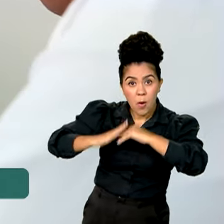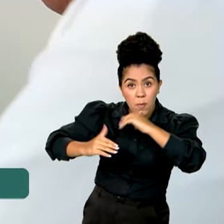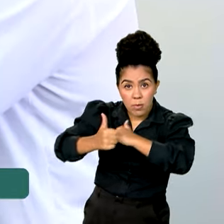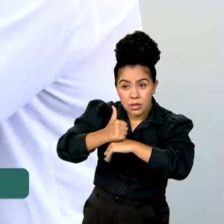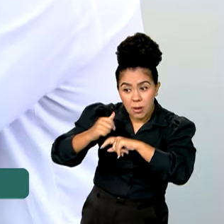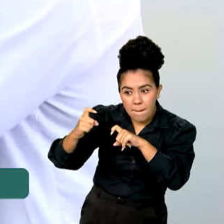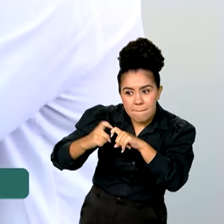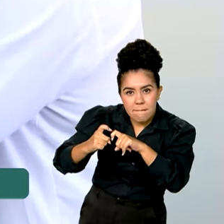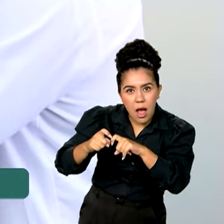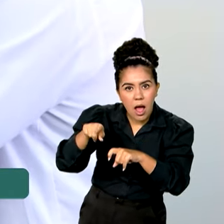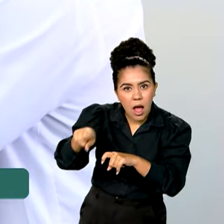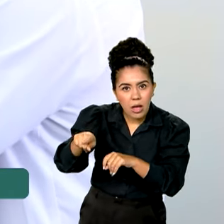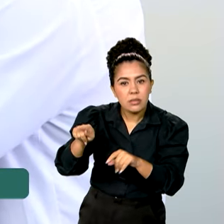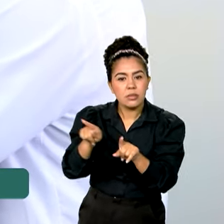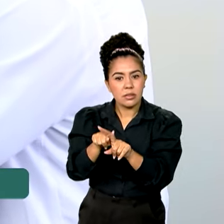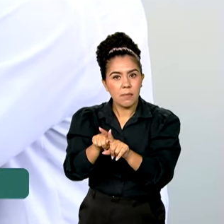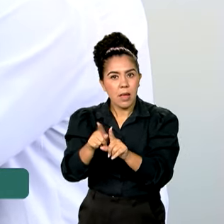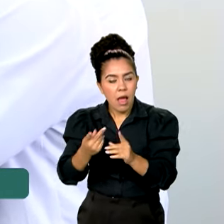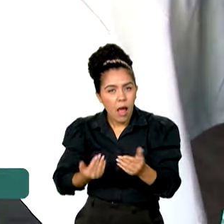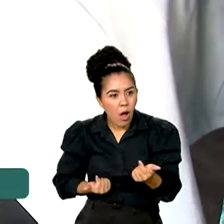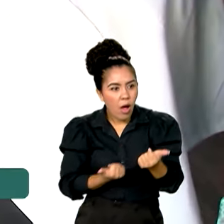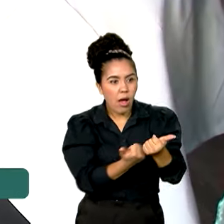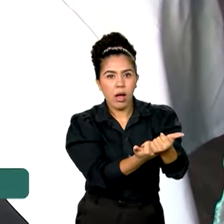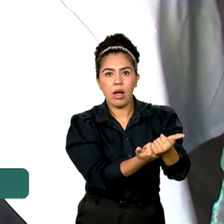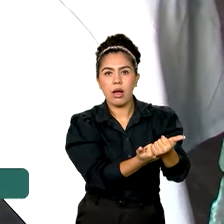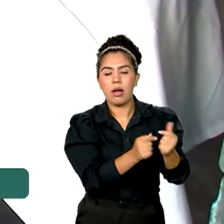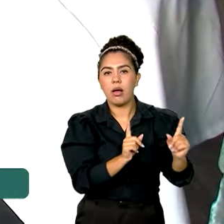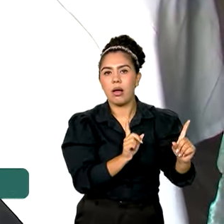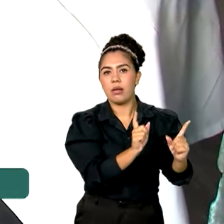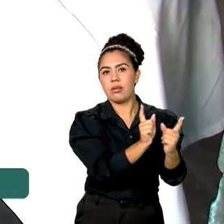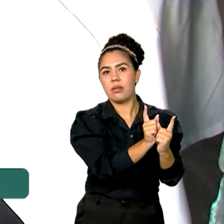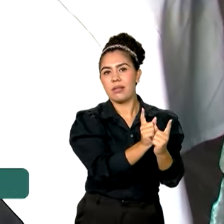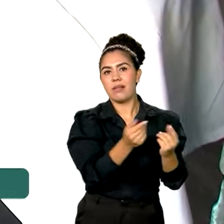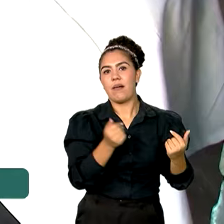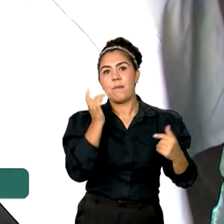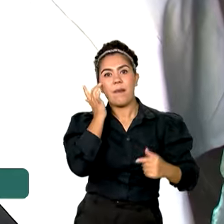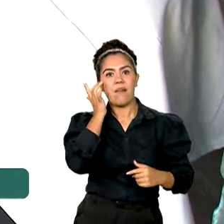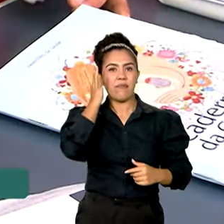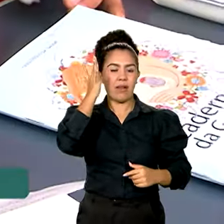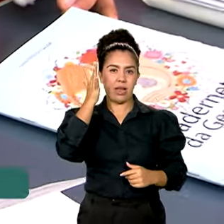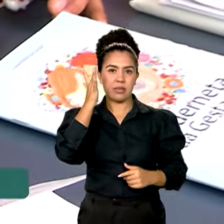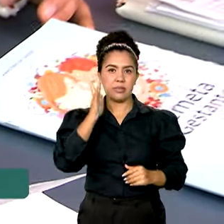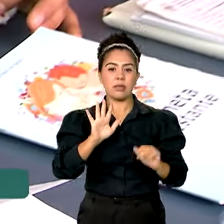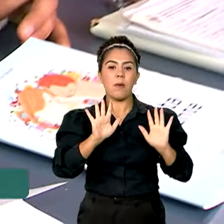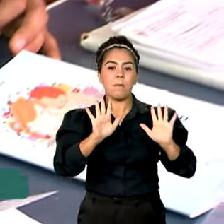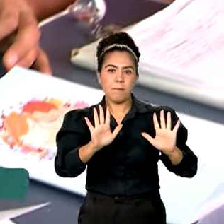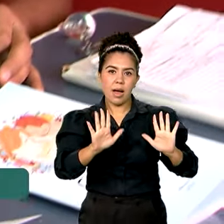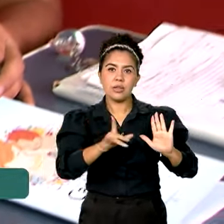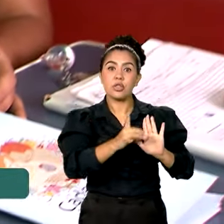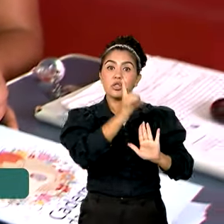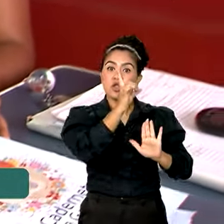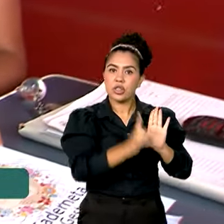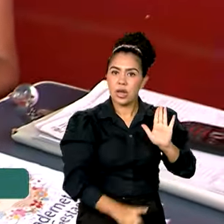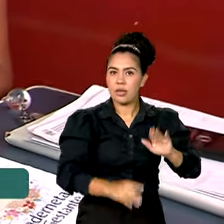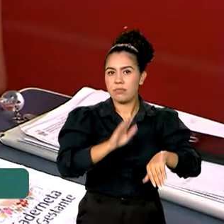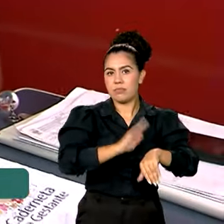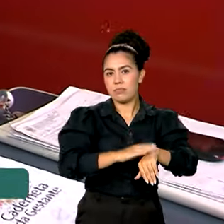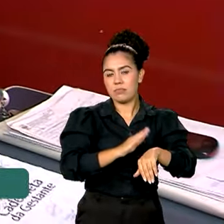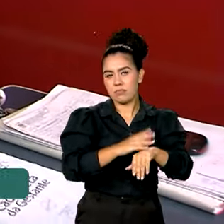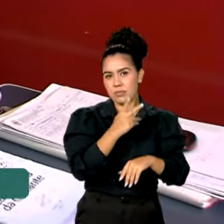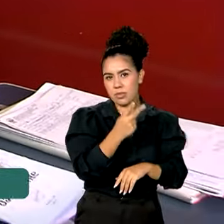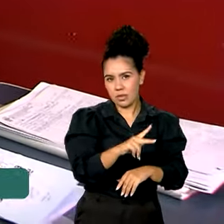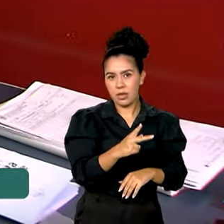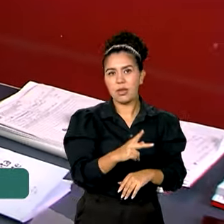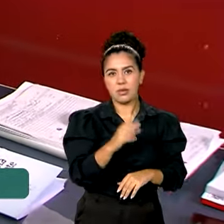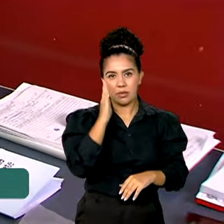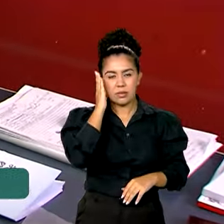saúde que está servindo também como ponte para ele, vai facilitar um pouco para ele, mas na verdade de um direito já adquirido por ele. Ele não